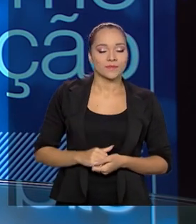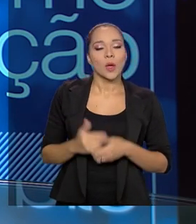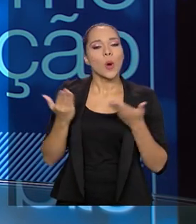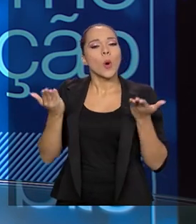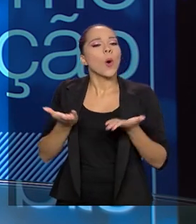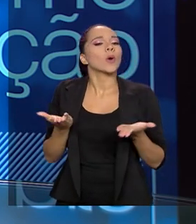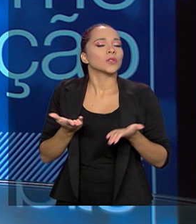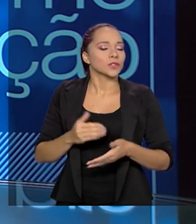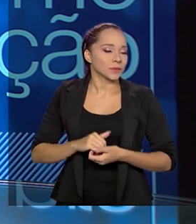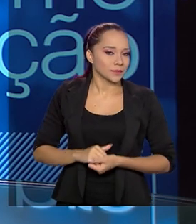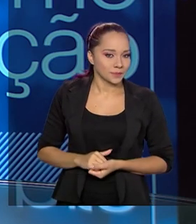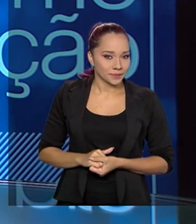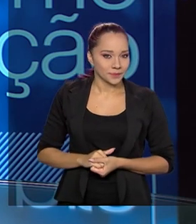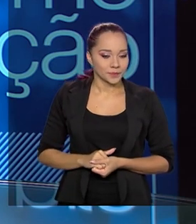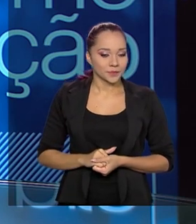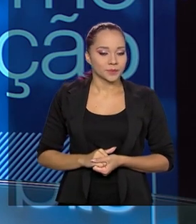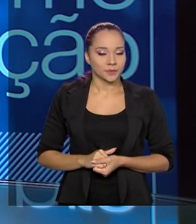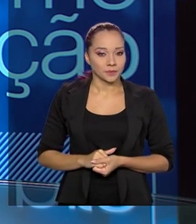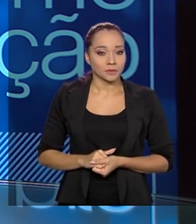nós pegamos,